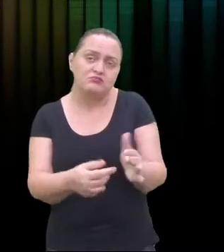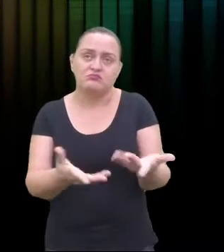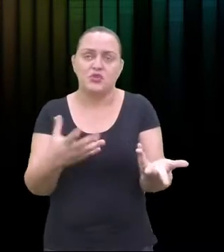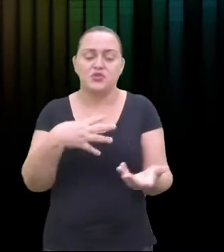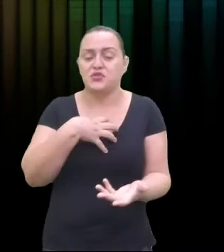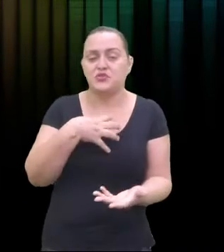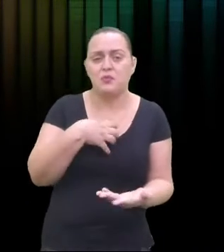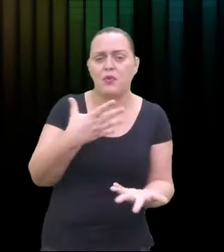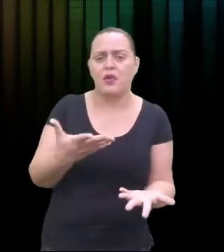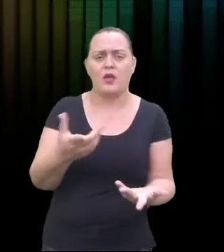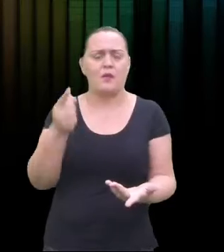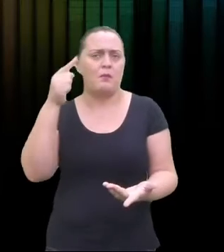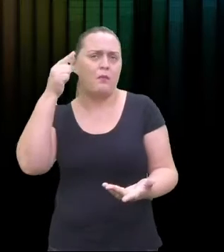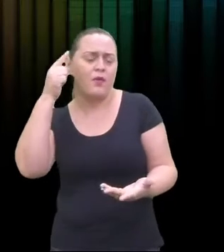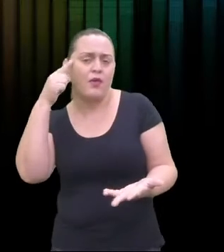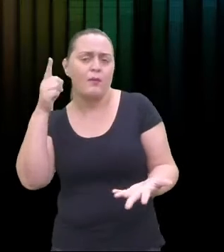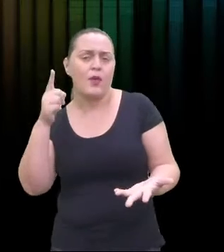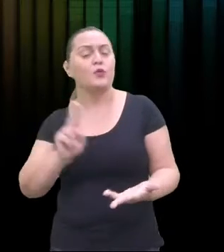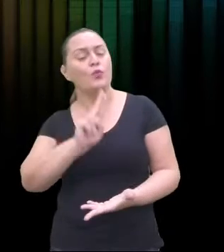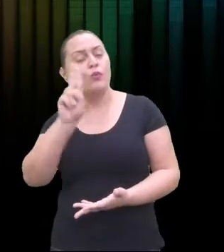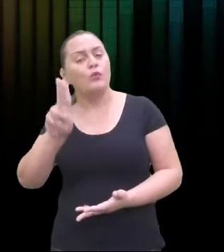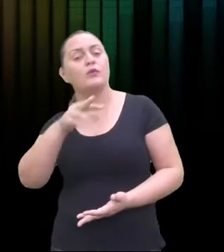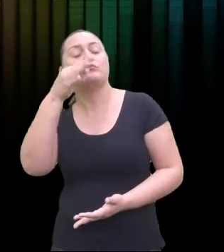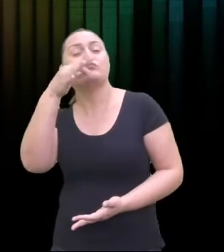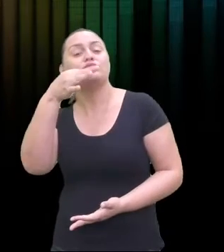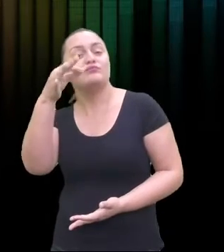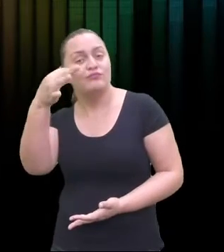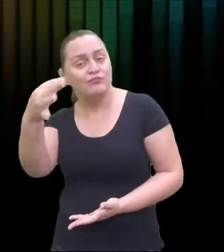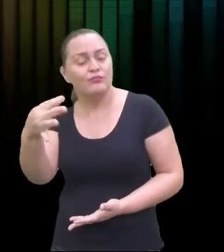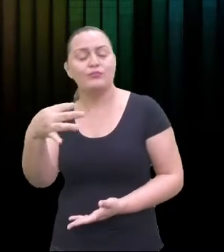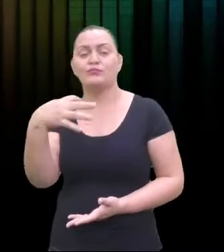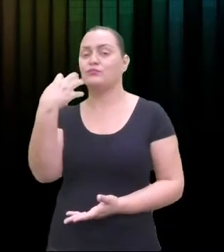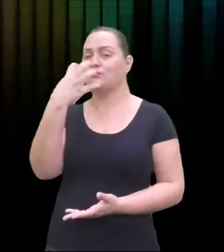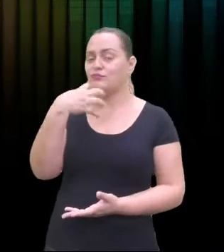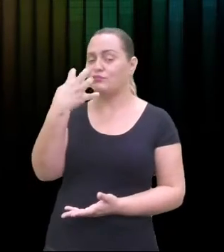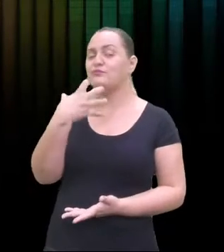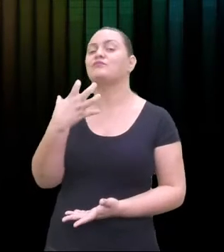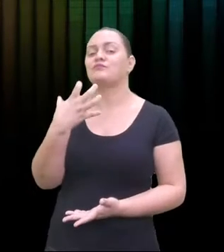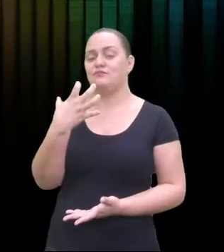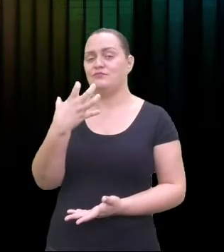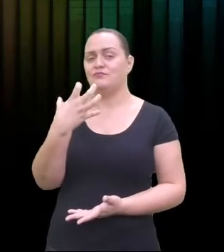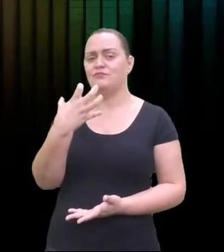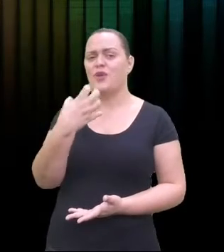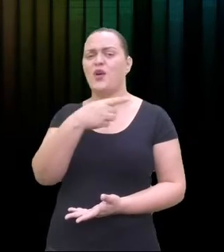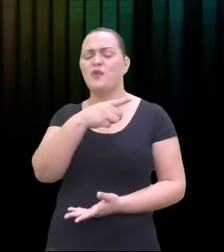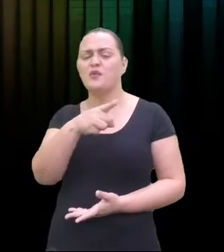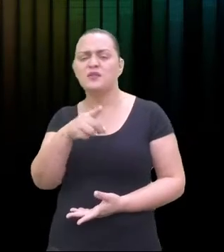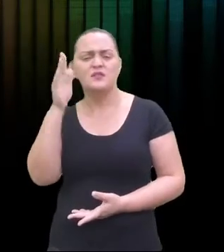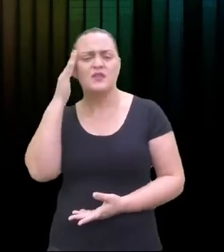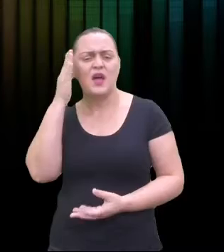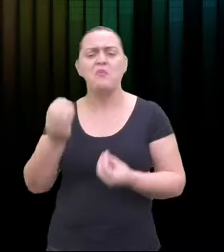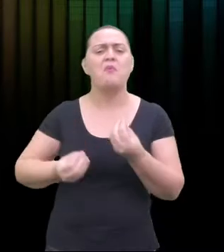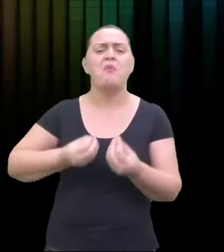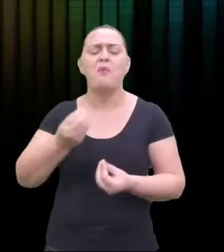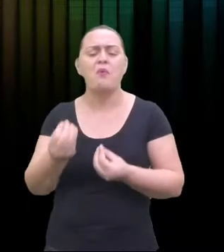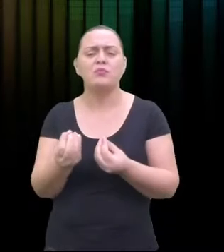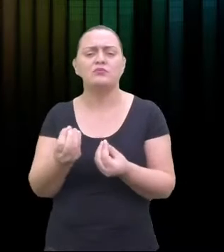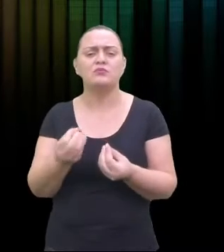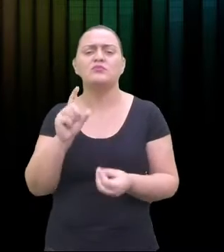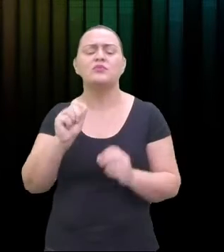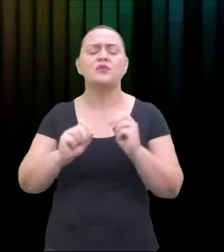a alguém ou a nós mesmos. Principais partes que constituem uma música. Alguém sabe? Melodia,